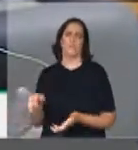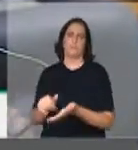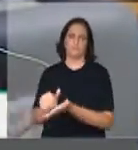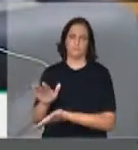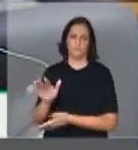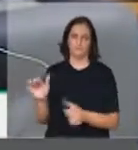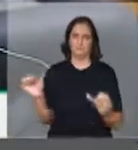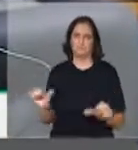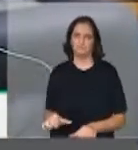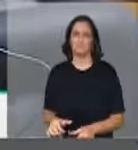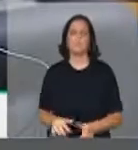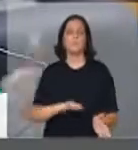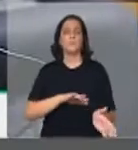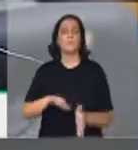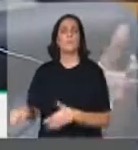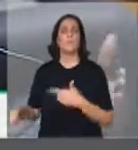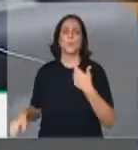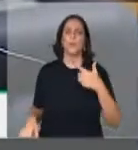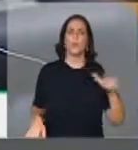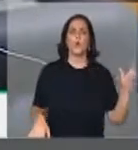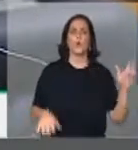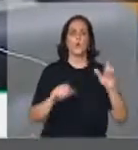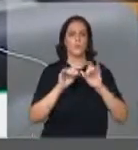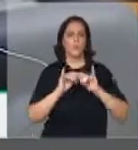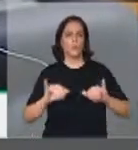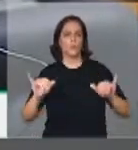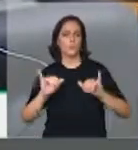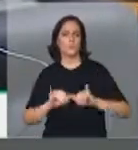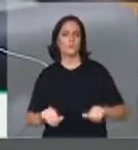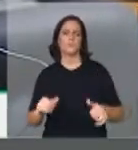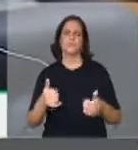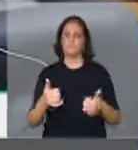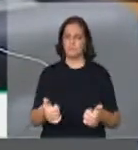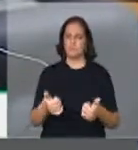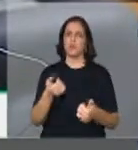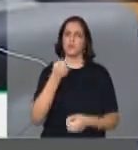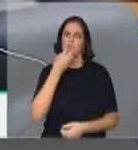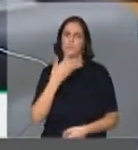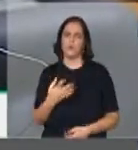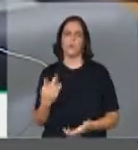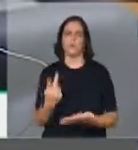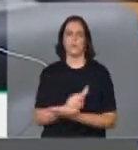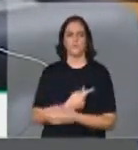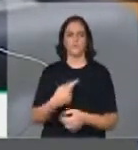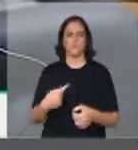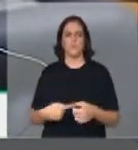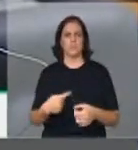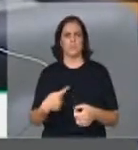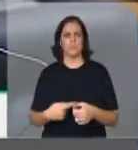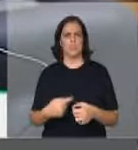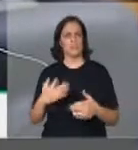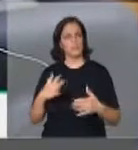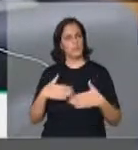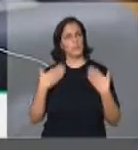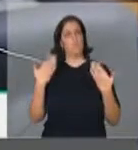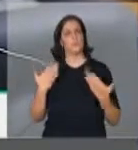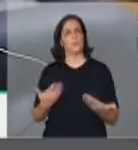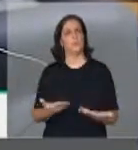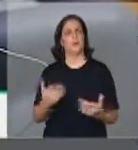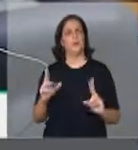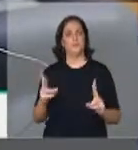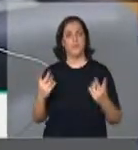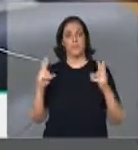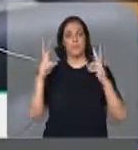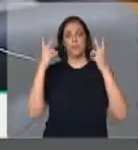Um outro fato, e rapidamente, uma notícia aí, sim, extremamente positiva da cidade, foi uma improvável, mas festejada